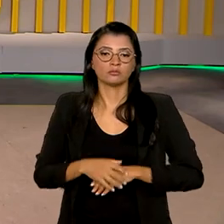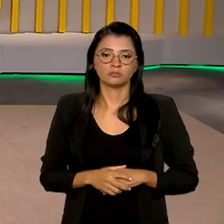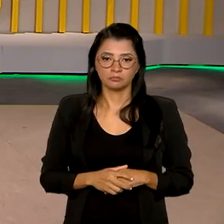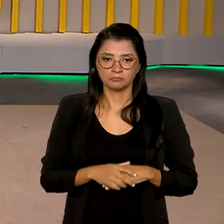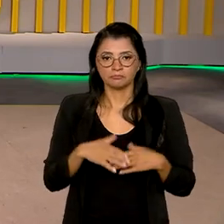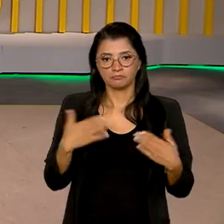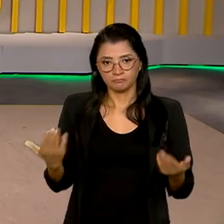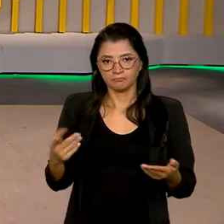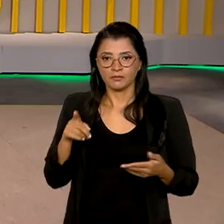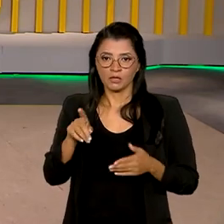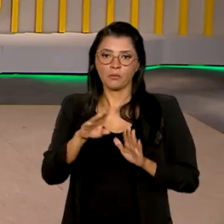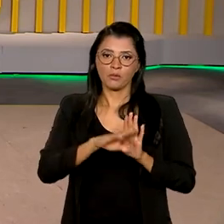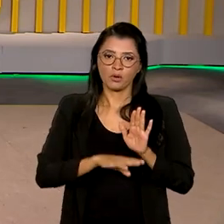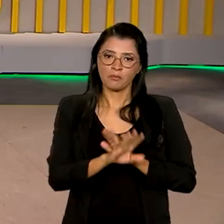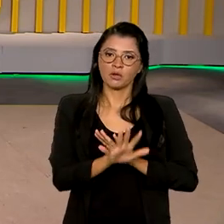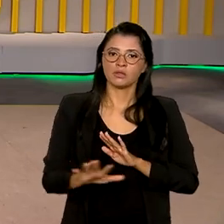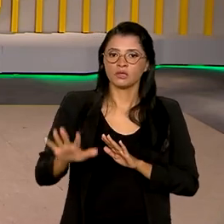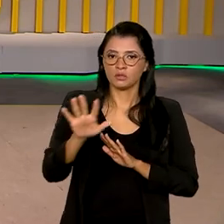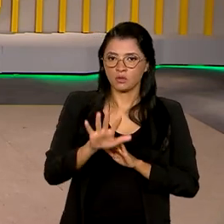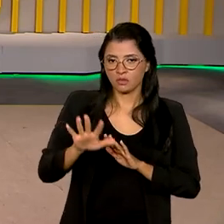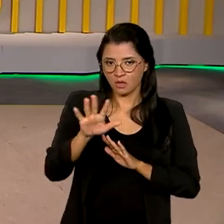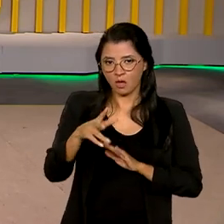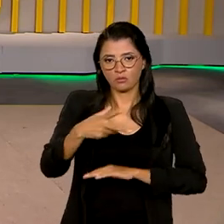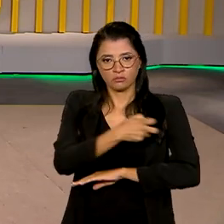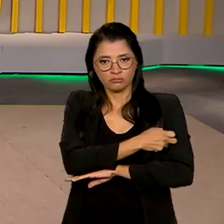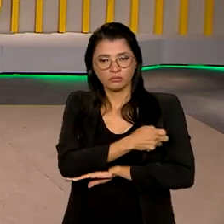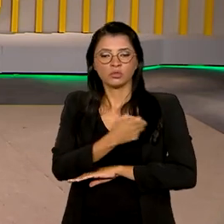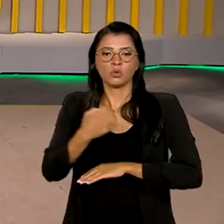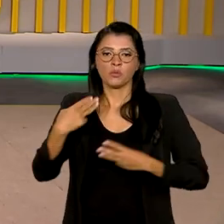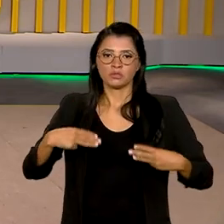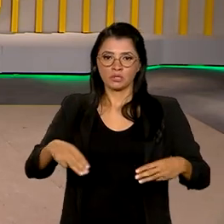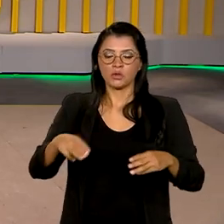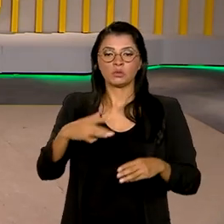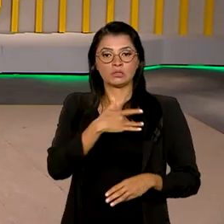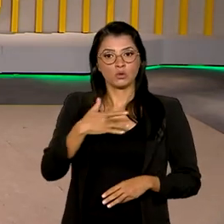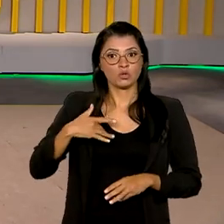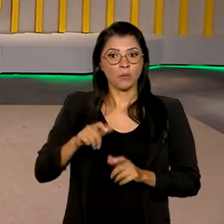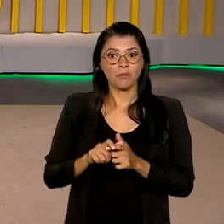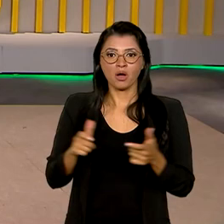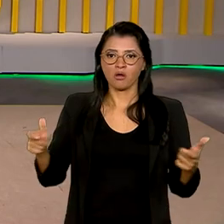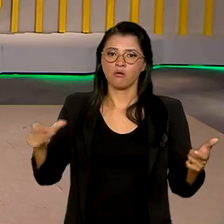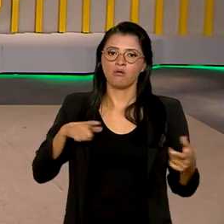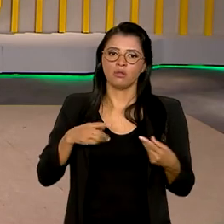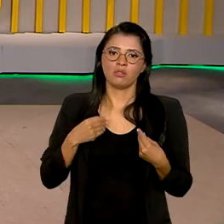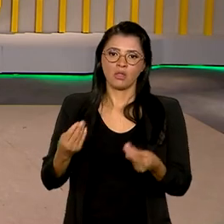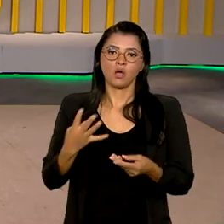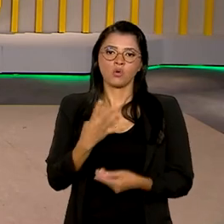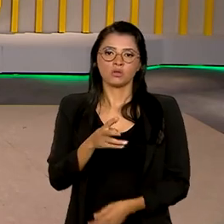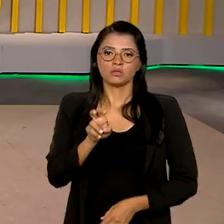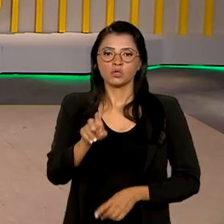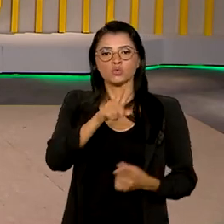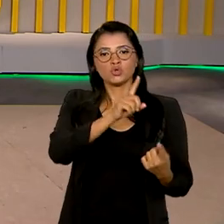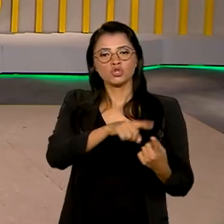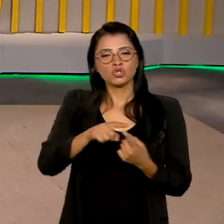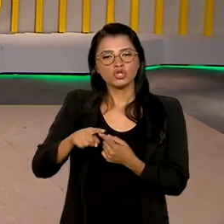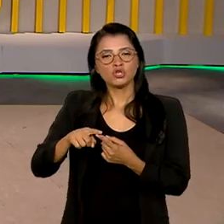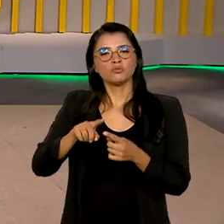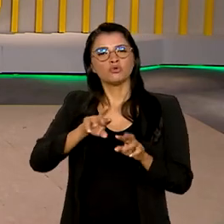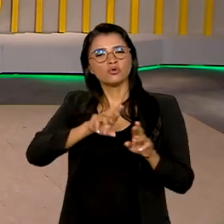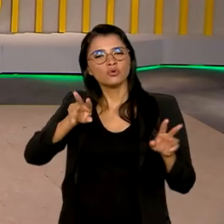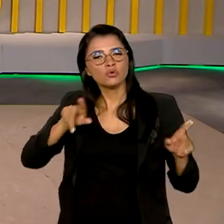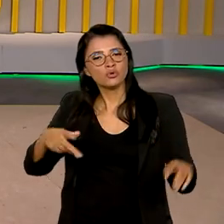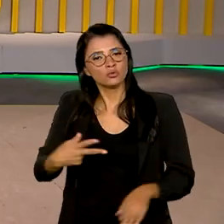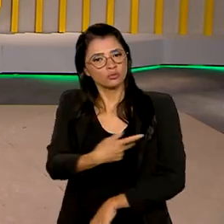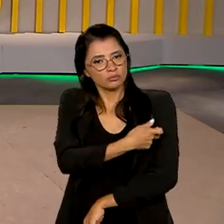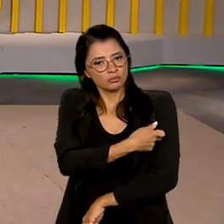Nacional de Imunizações do Ministério da Saúde é um dos maiores do mundo e oferta 45 tipos diferentes de imunizantes.